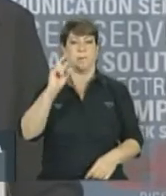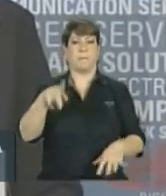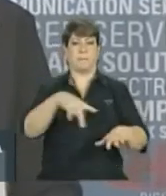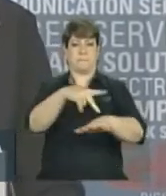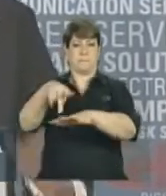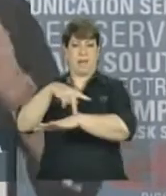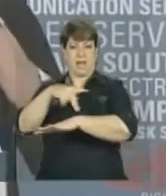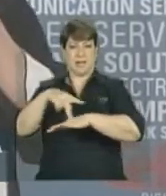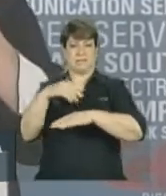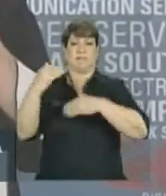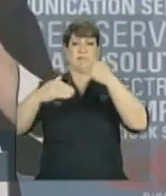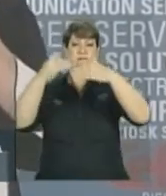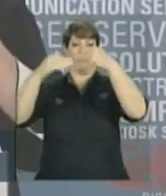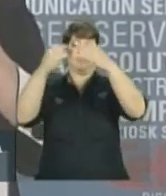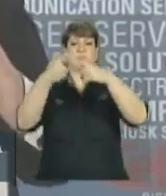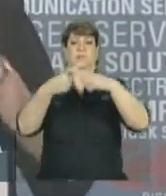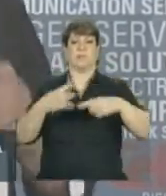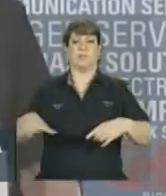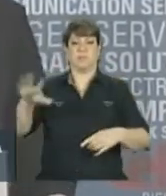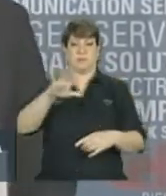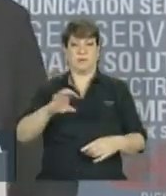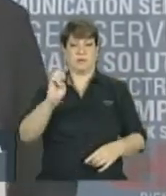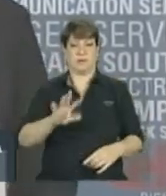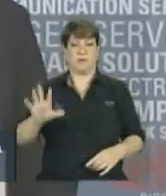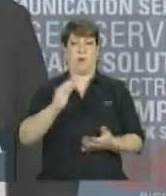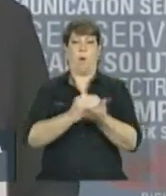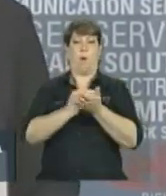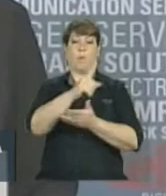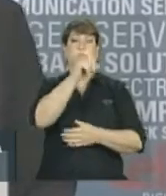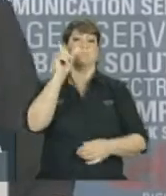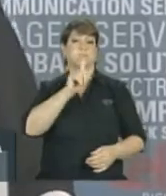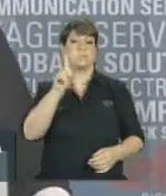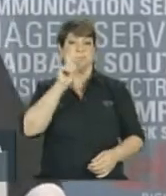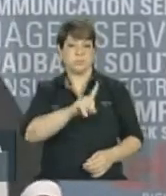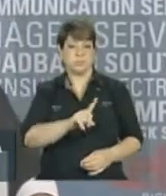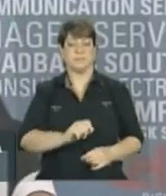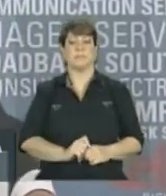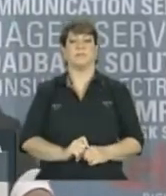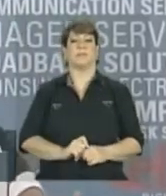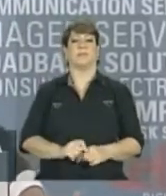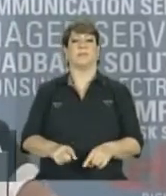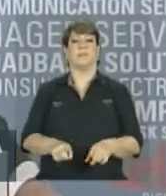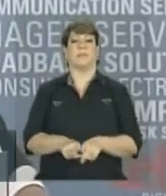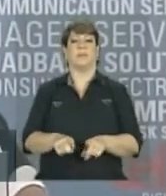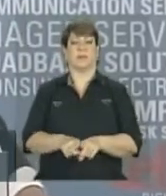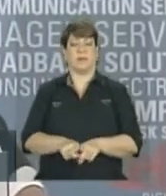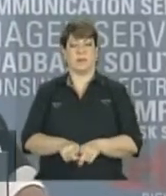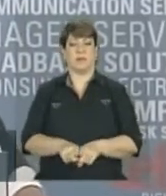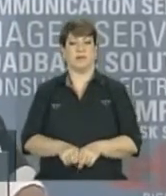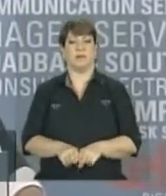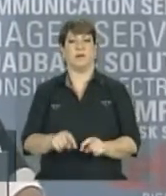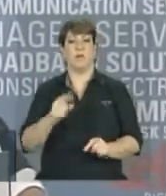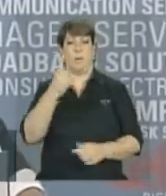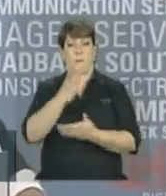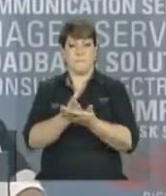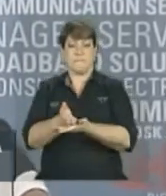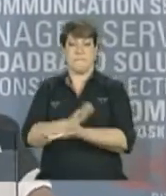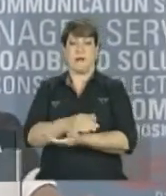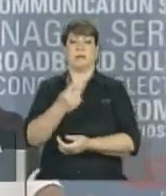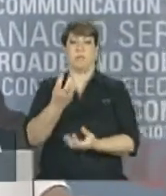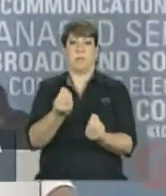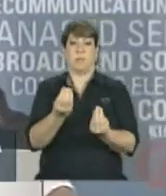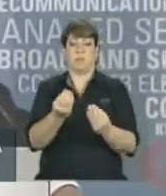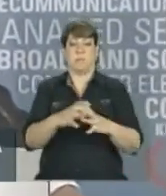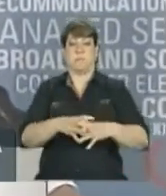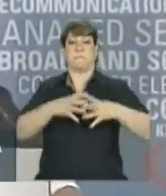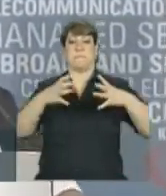desenvolvidos, que começou com os Estados Unidos e, obviamente, com uma parte muito mais